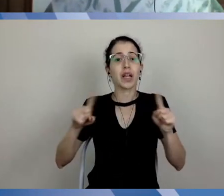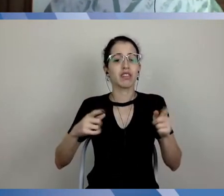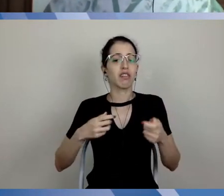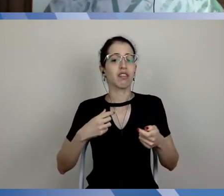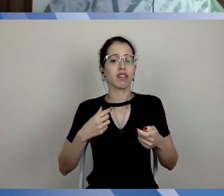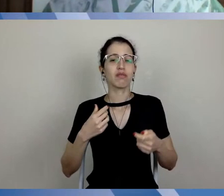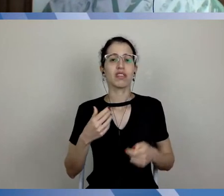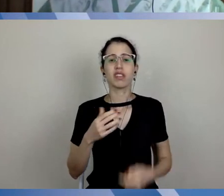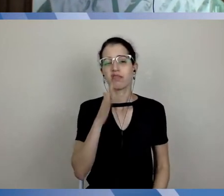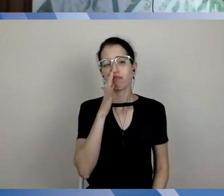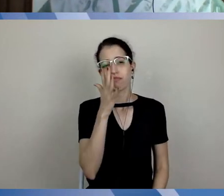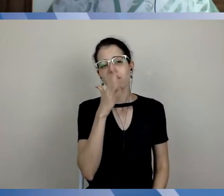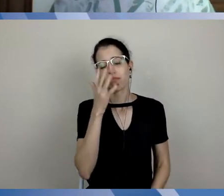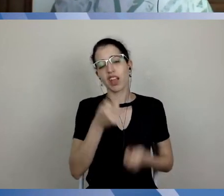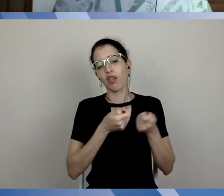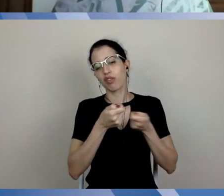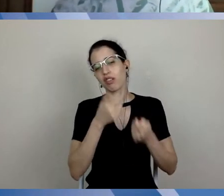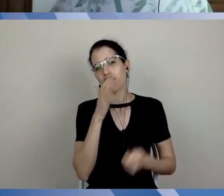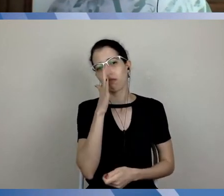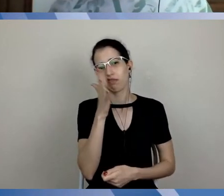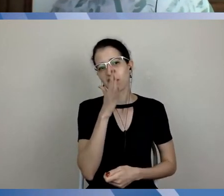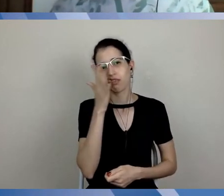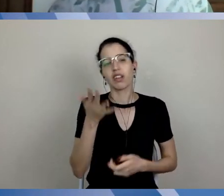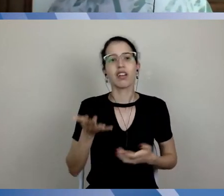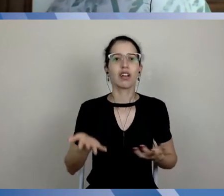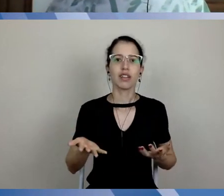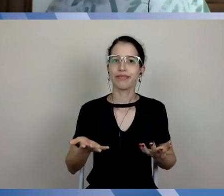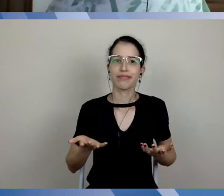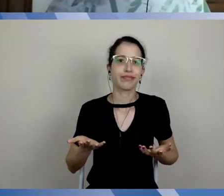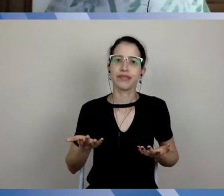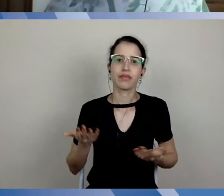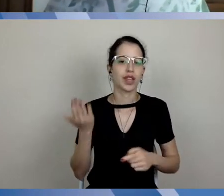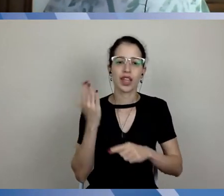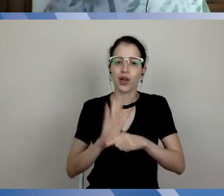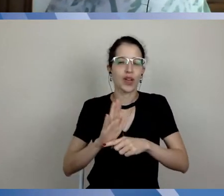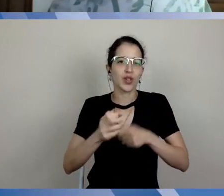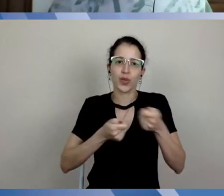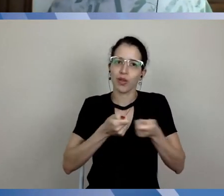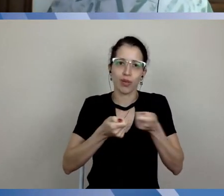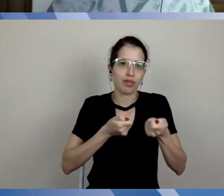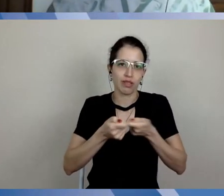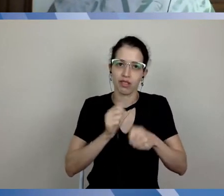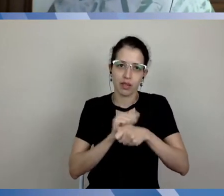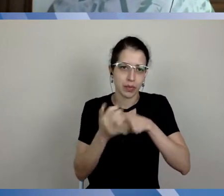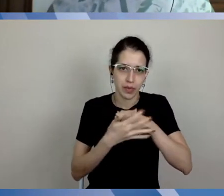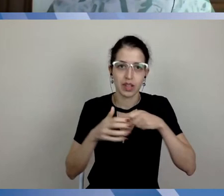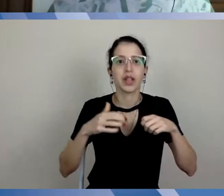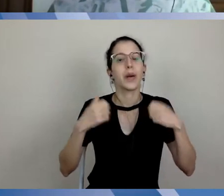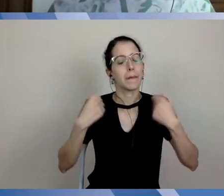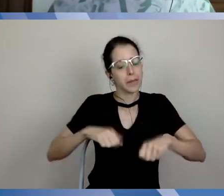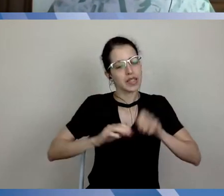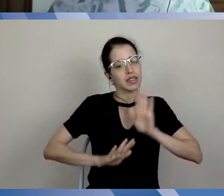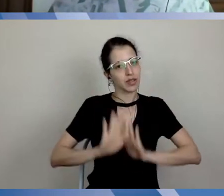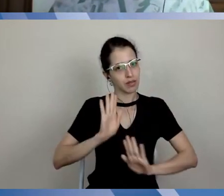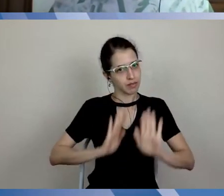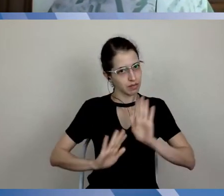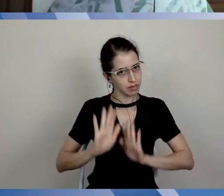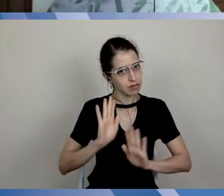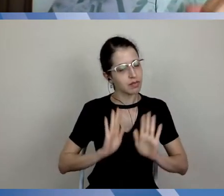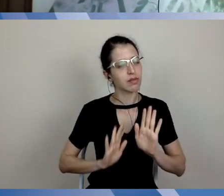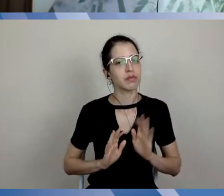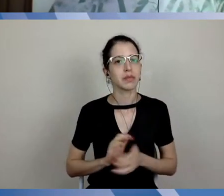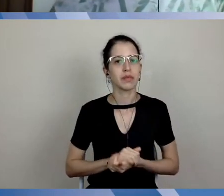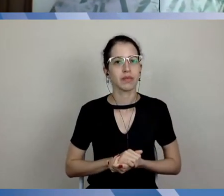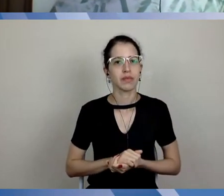está colaborando para a piora da pandemia. então, nós temos que ter esse cuidado. E as coordenações de curso